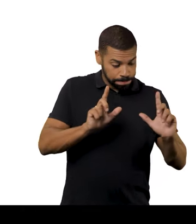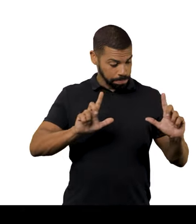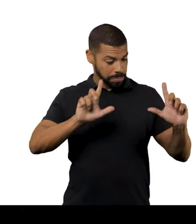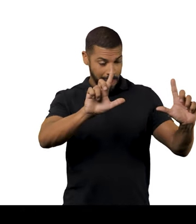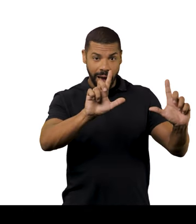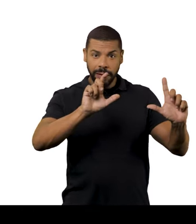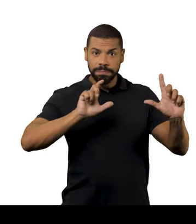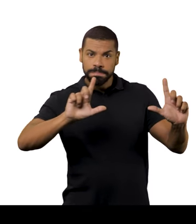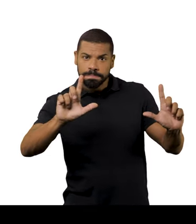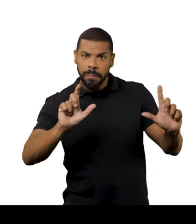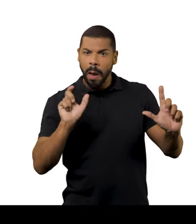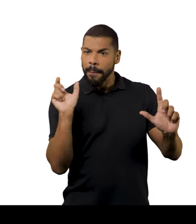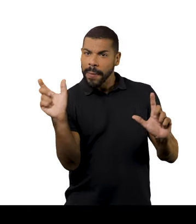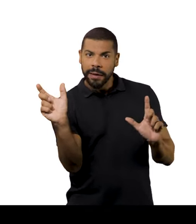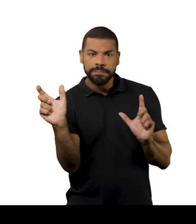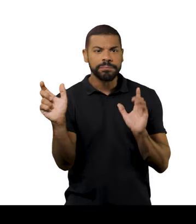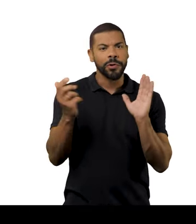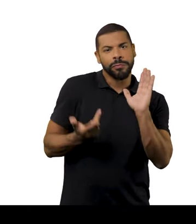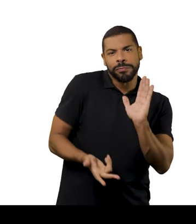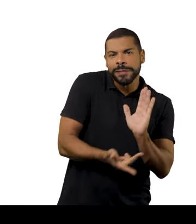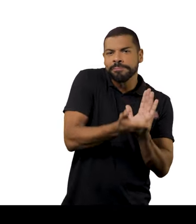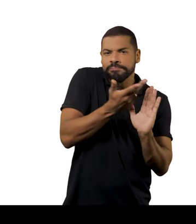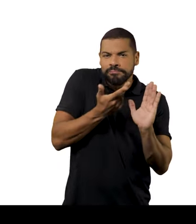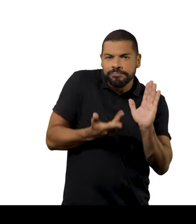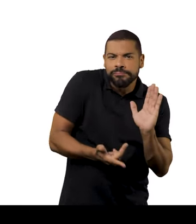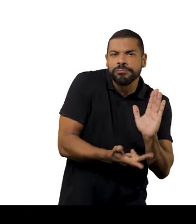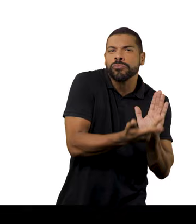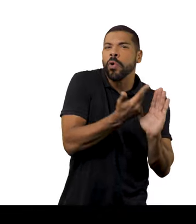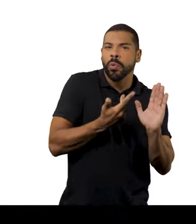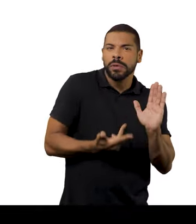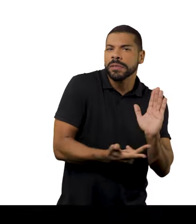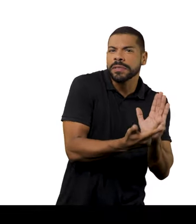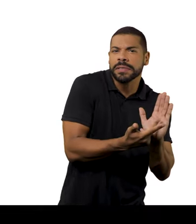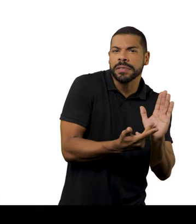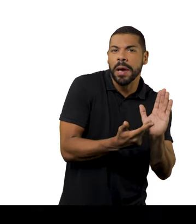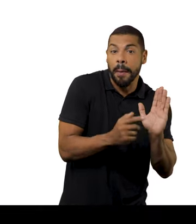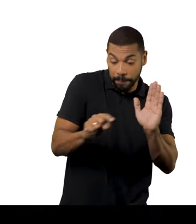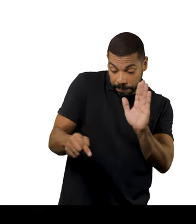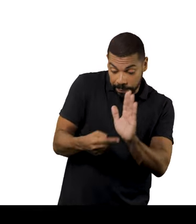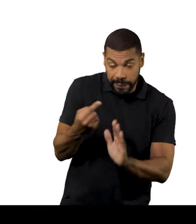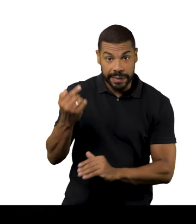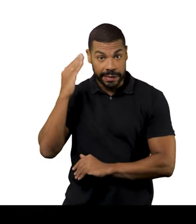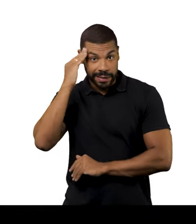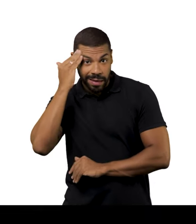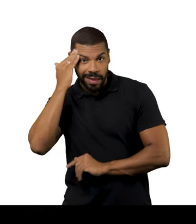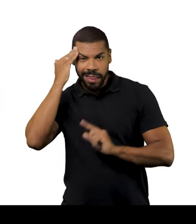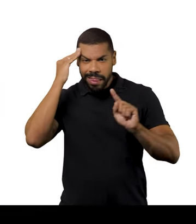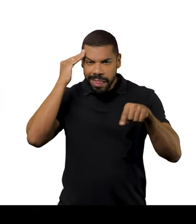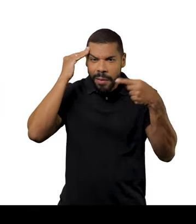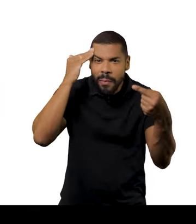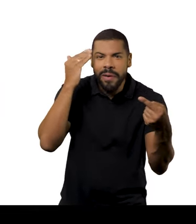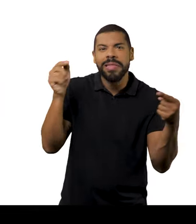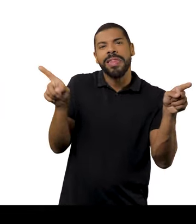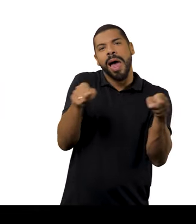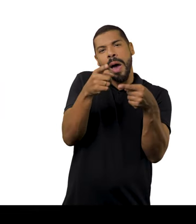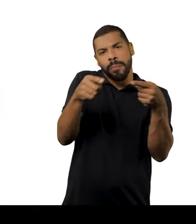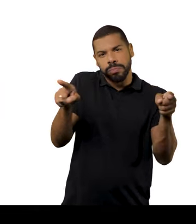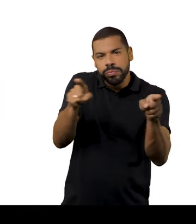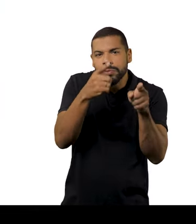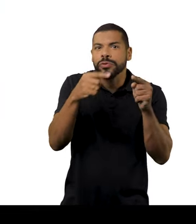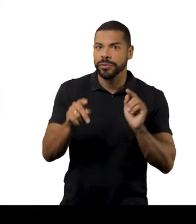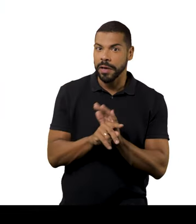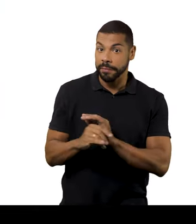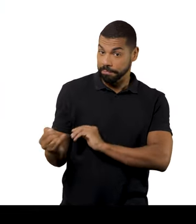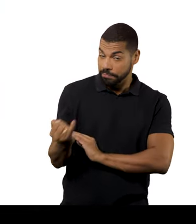das cada palavra o que a palavra fala. Ou se não indigno, é melhor entender o que eu estou dizendo das